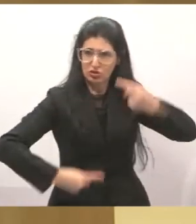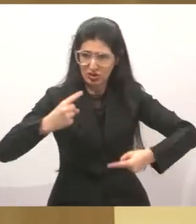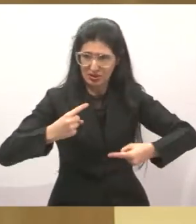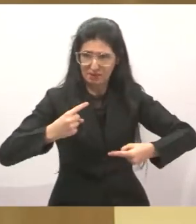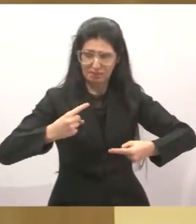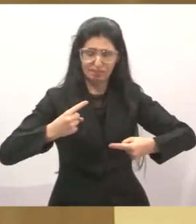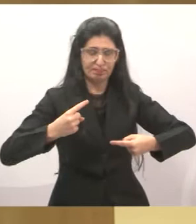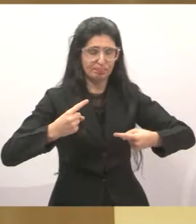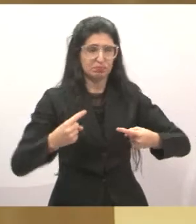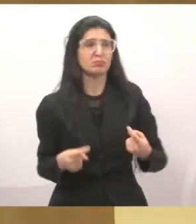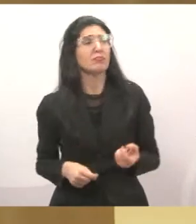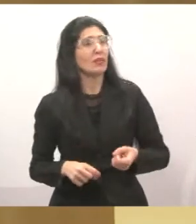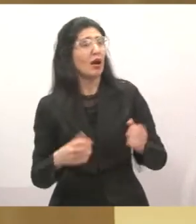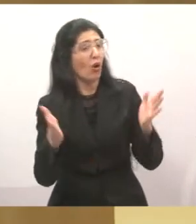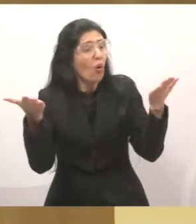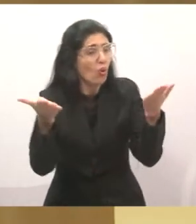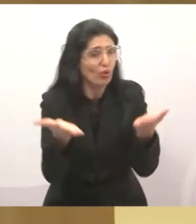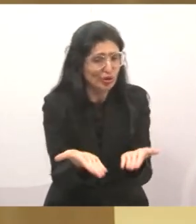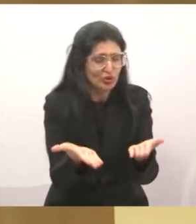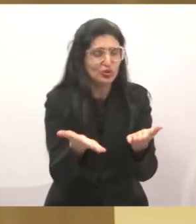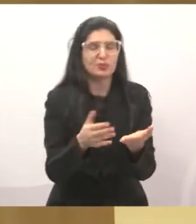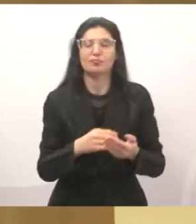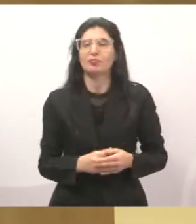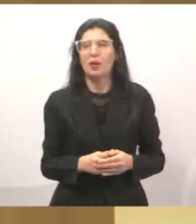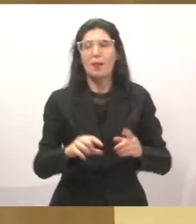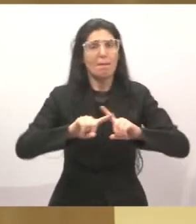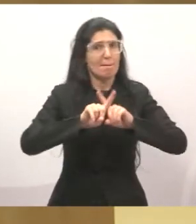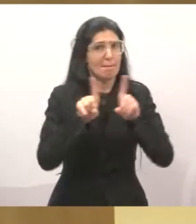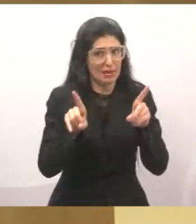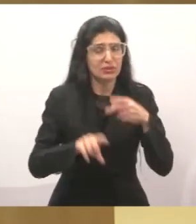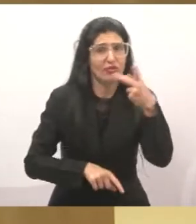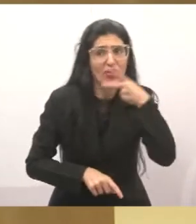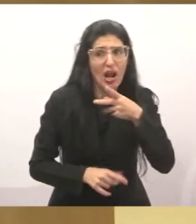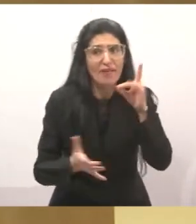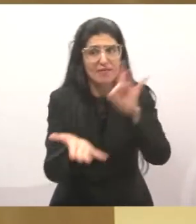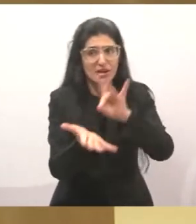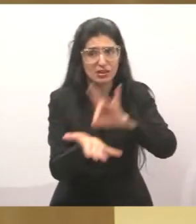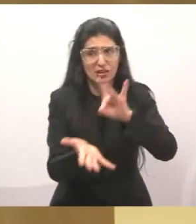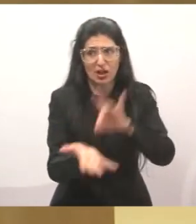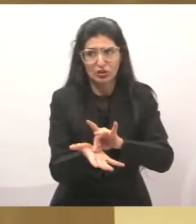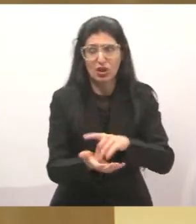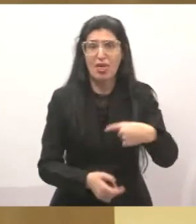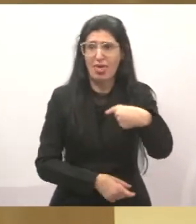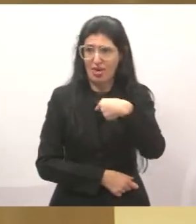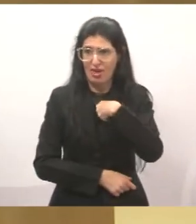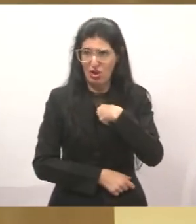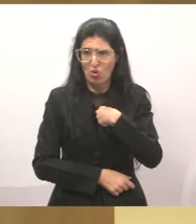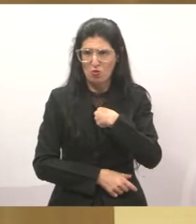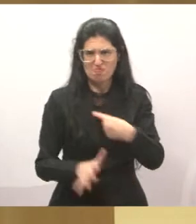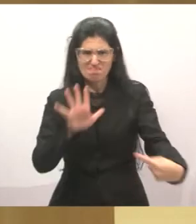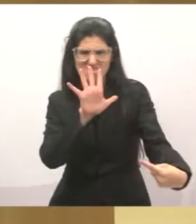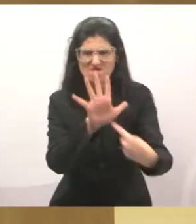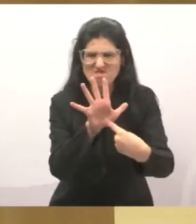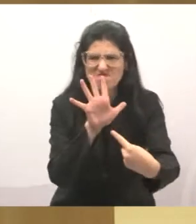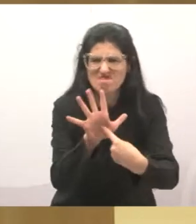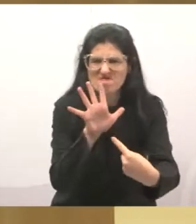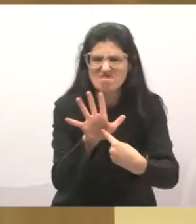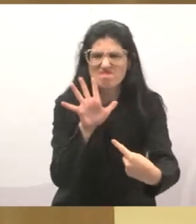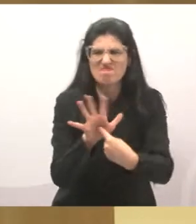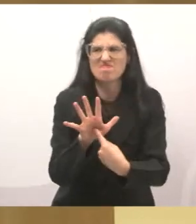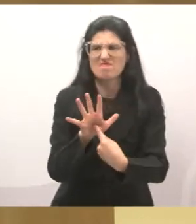E deixar claro que em nenhum momento eu estou aqui fazendo qualquer tipo de acusação de